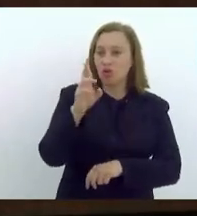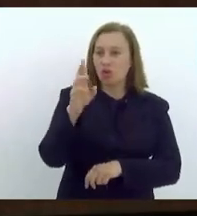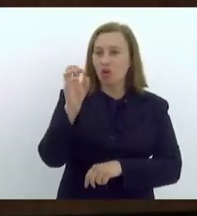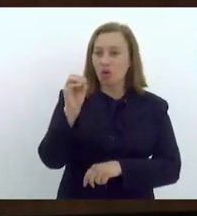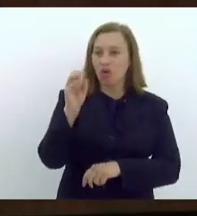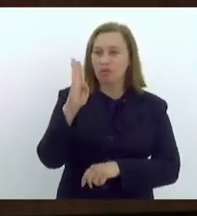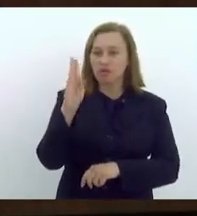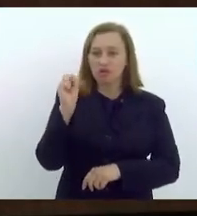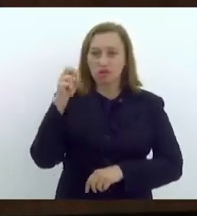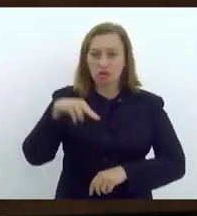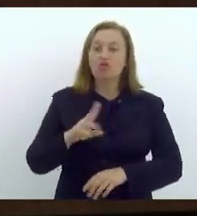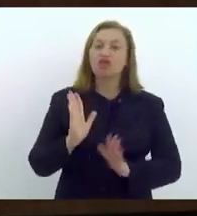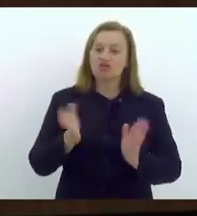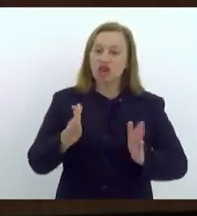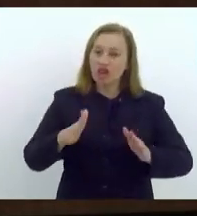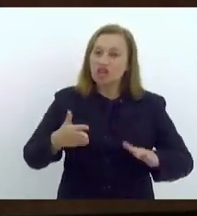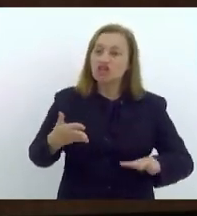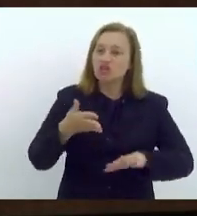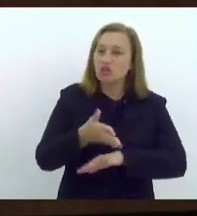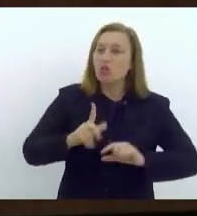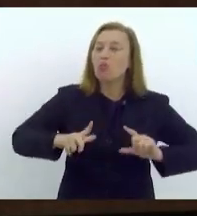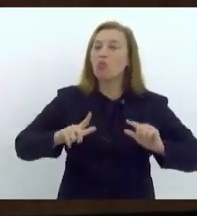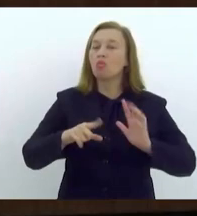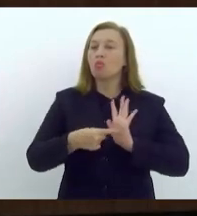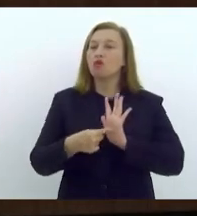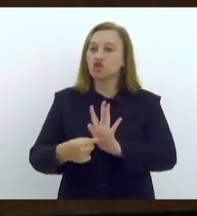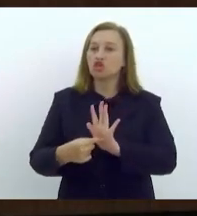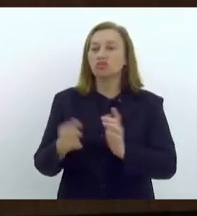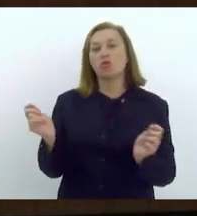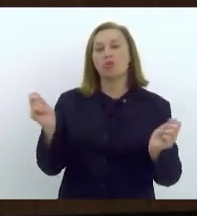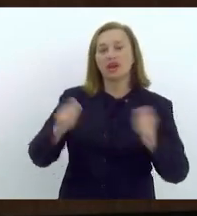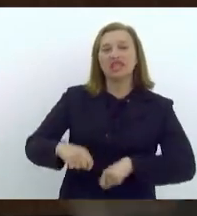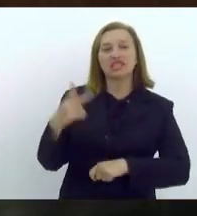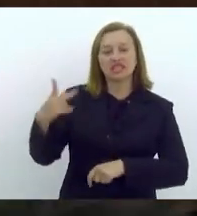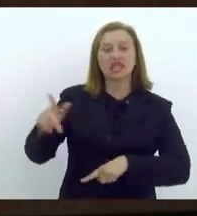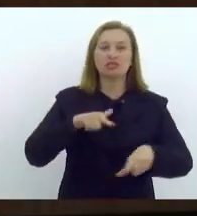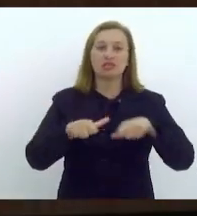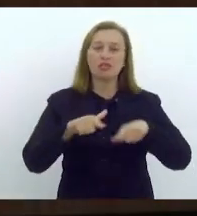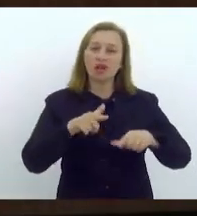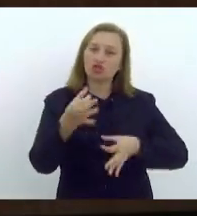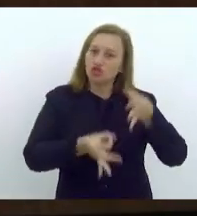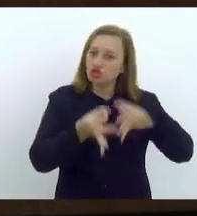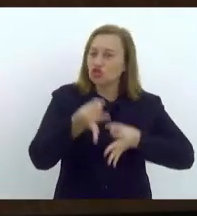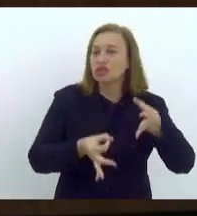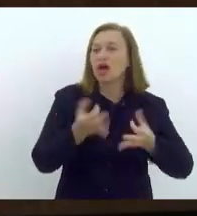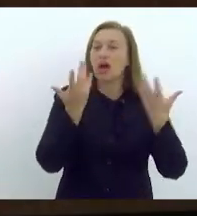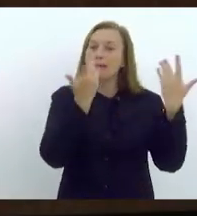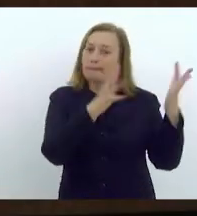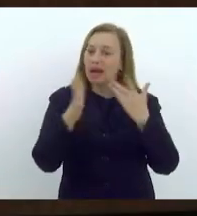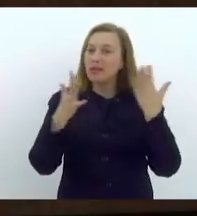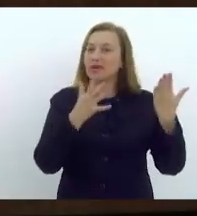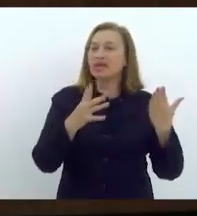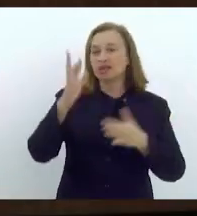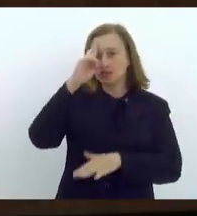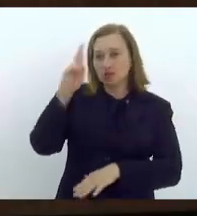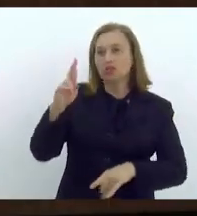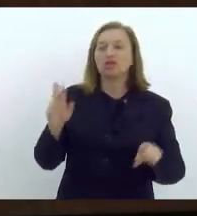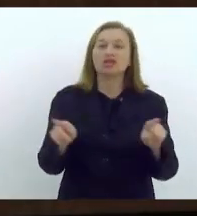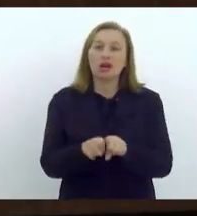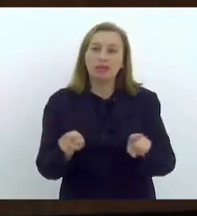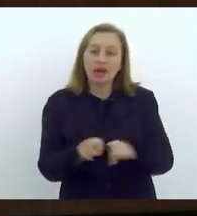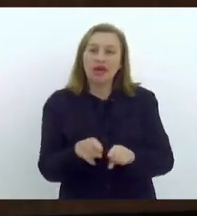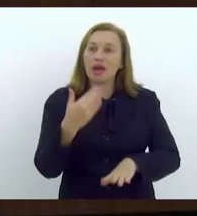chegou chegando, mostrando a que veio com competência e com justiça. Então, parabéns a vossa excelência e também